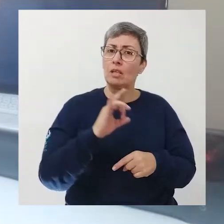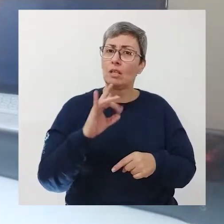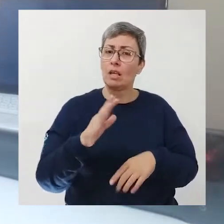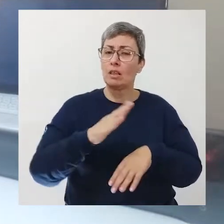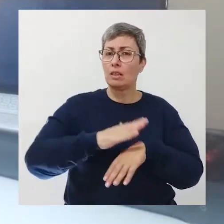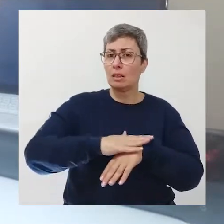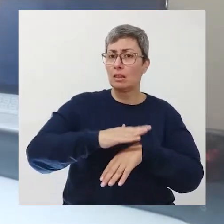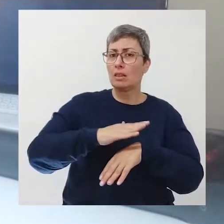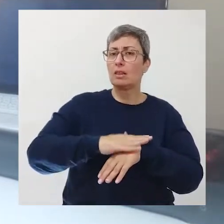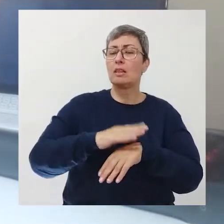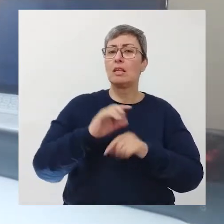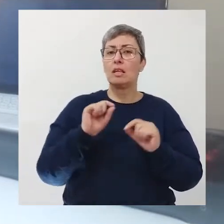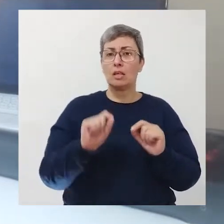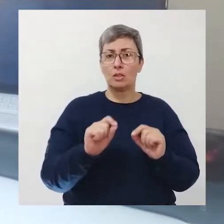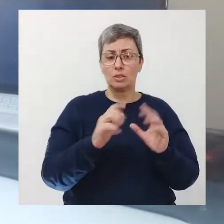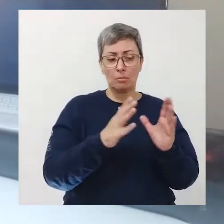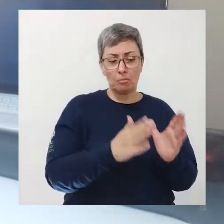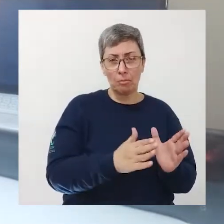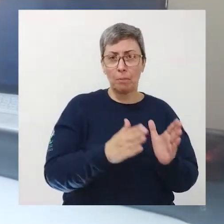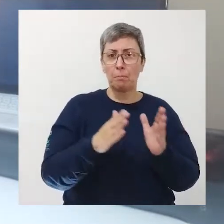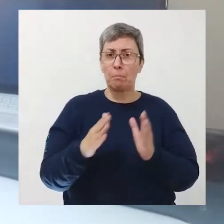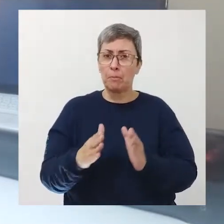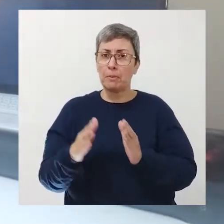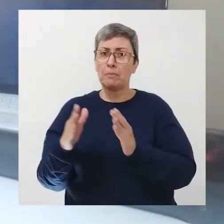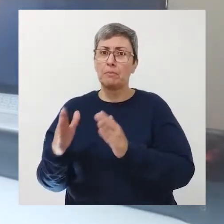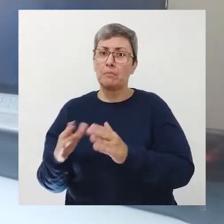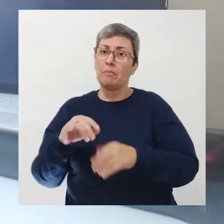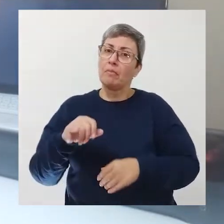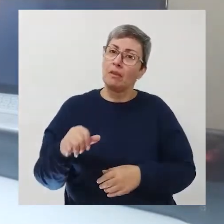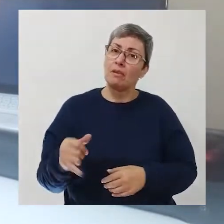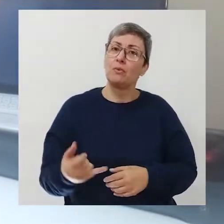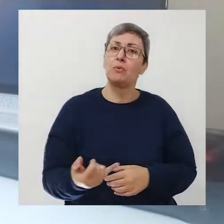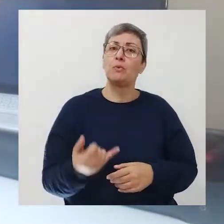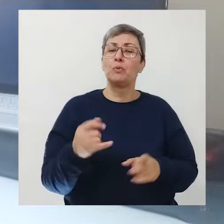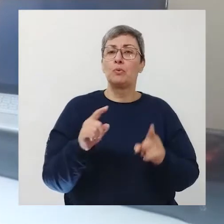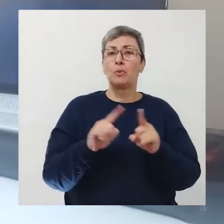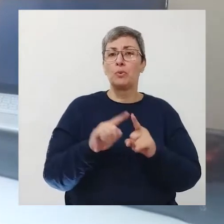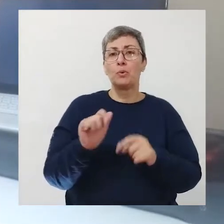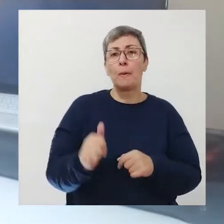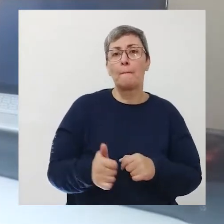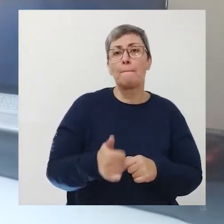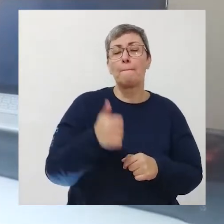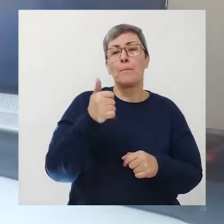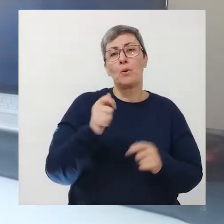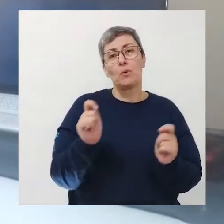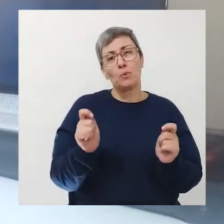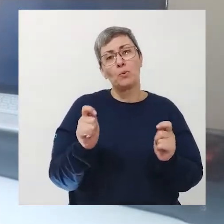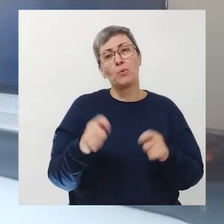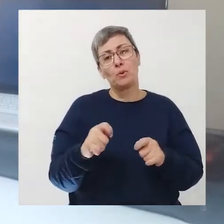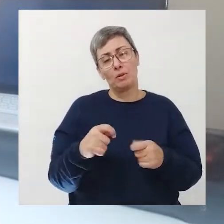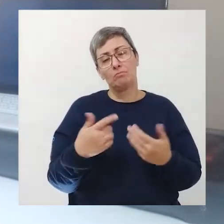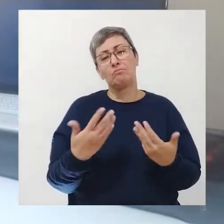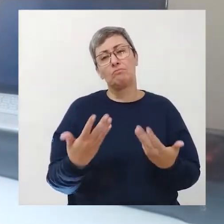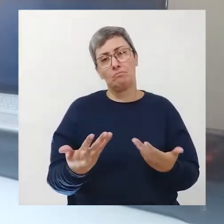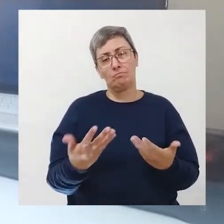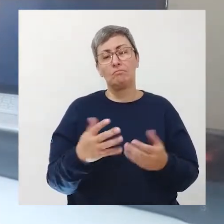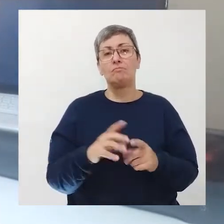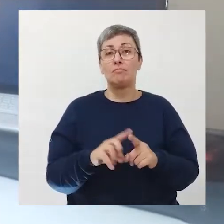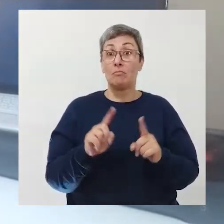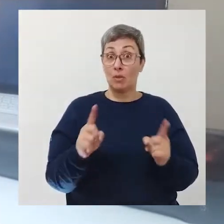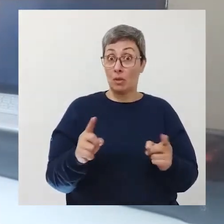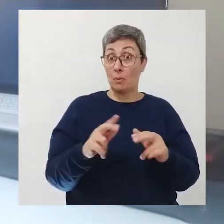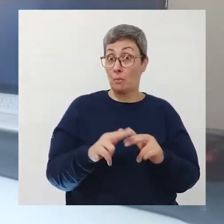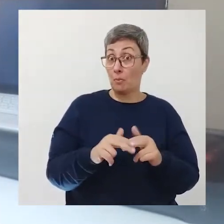tempo destas fases e aproveitar o melhor possível que pudermos